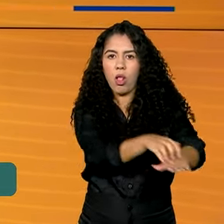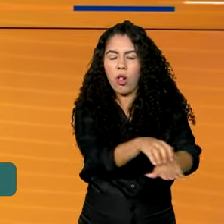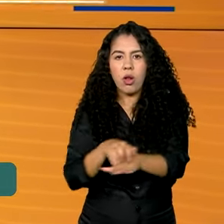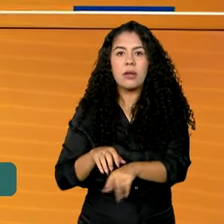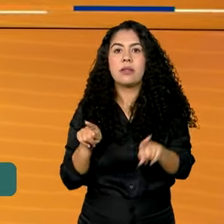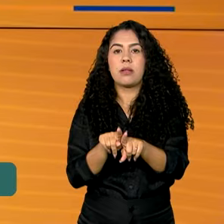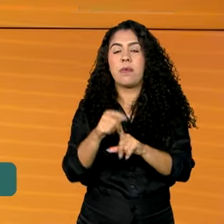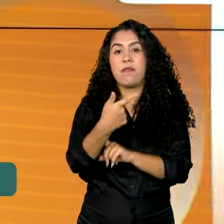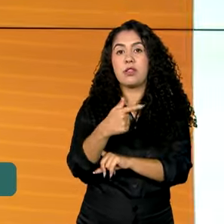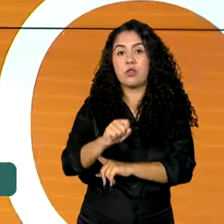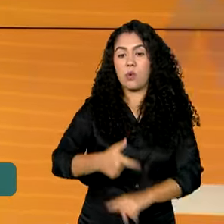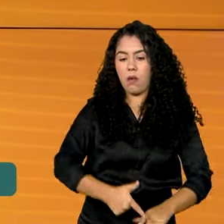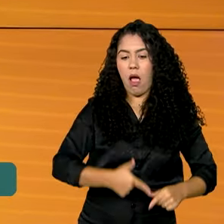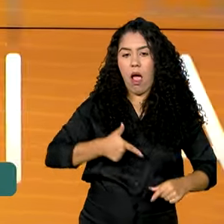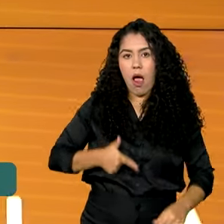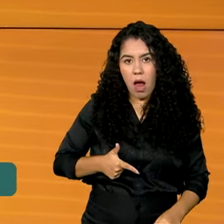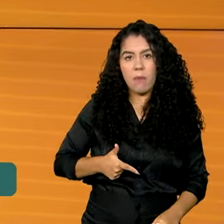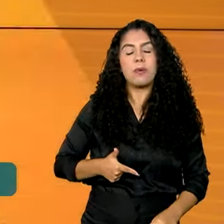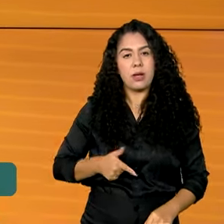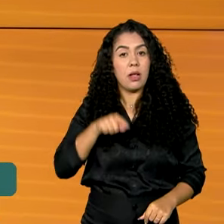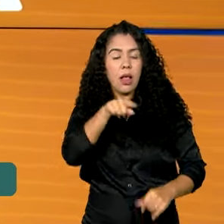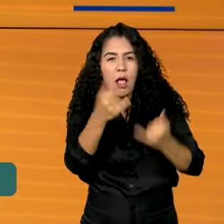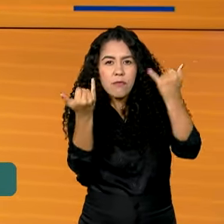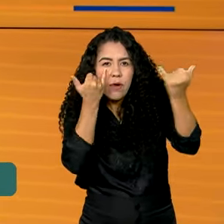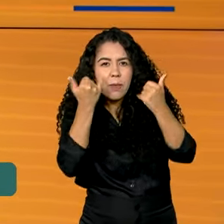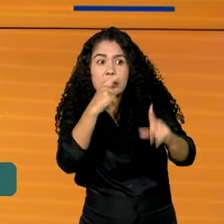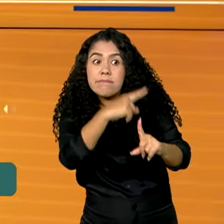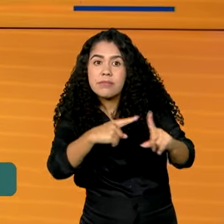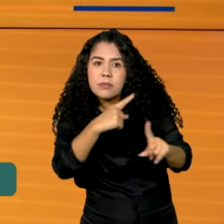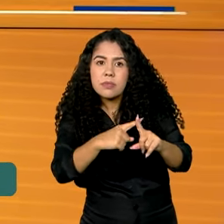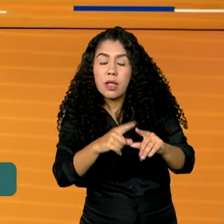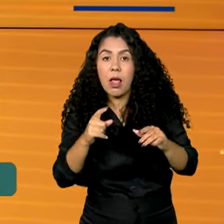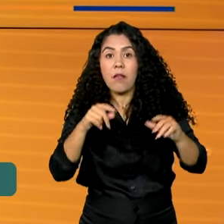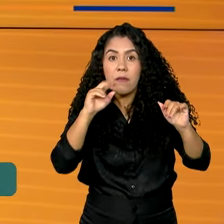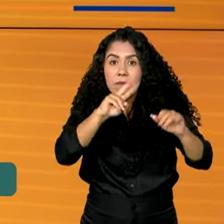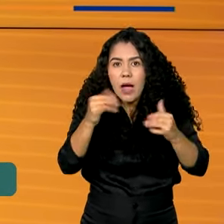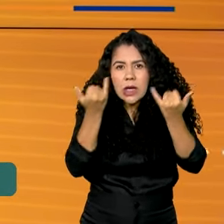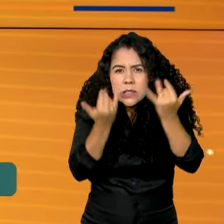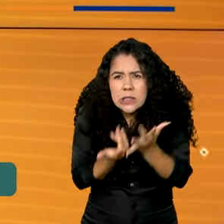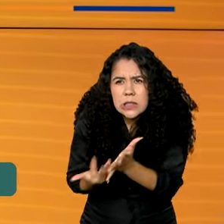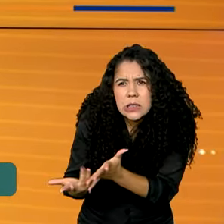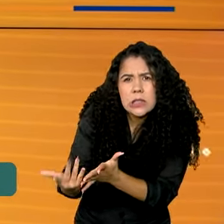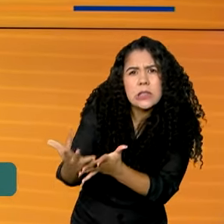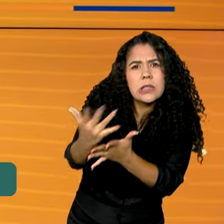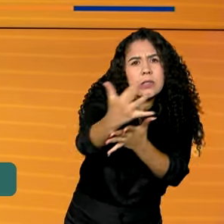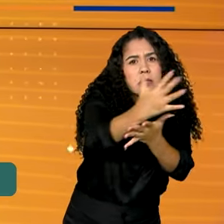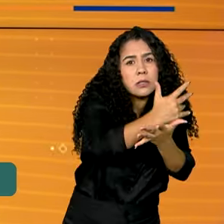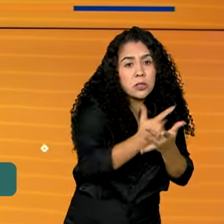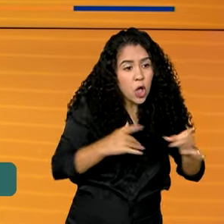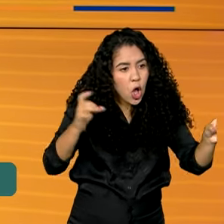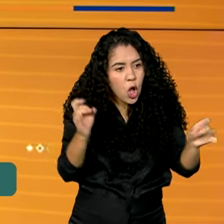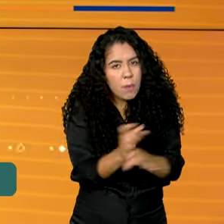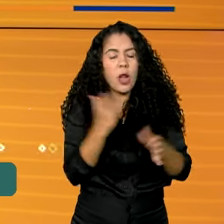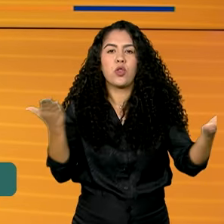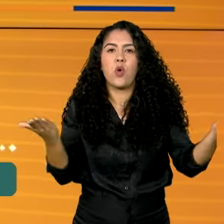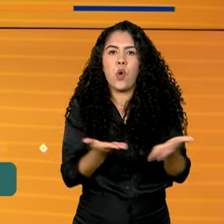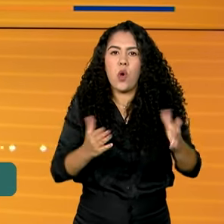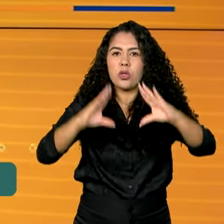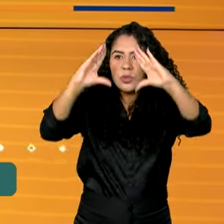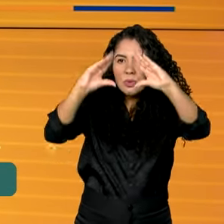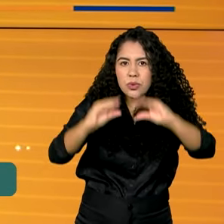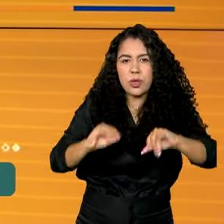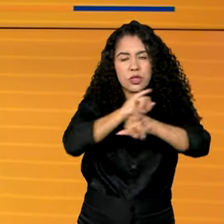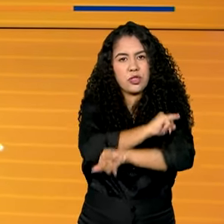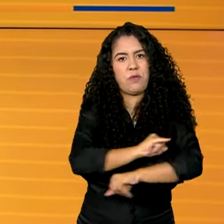armas de fogo. Os dados ainda são parciais. O balanço final será divulgado hoje, quando todos os estados vão finalizar